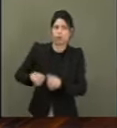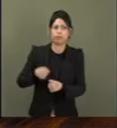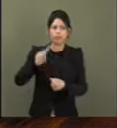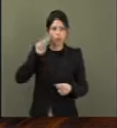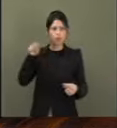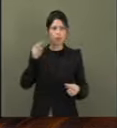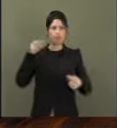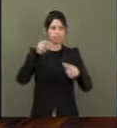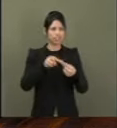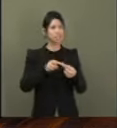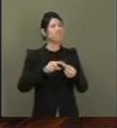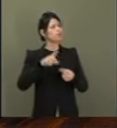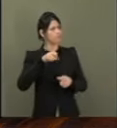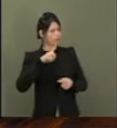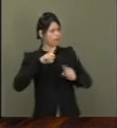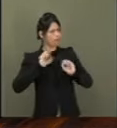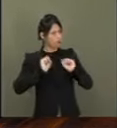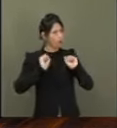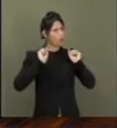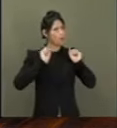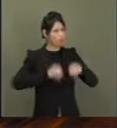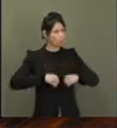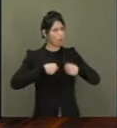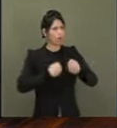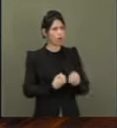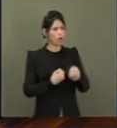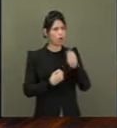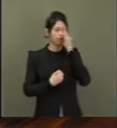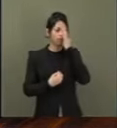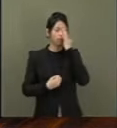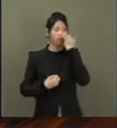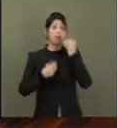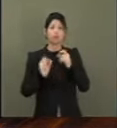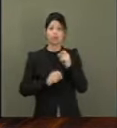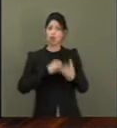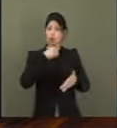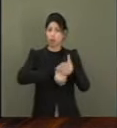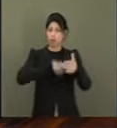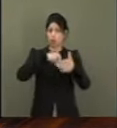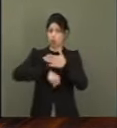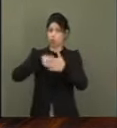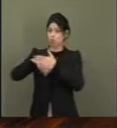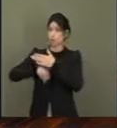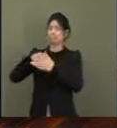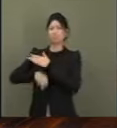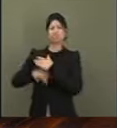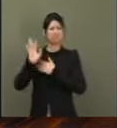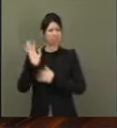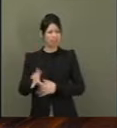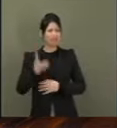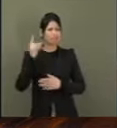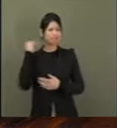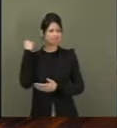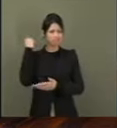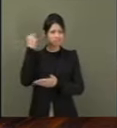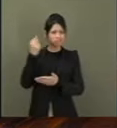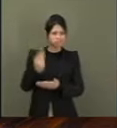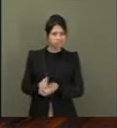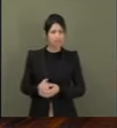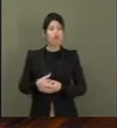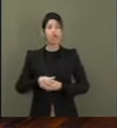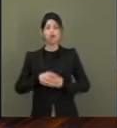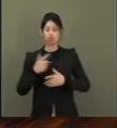Fazemos um bom combate, não é briga. Uma luta de décadas que se tornou realidade, uma construção